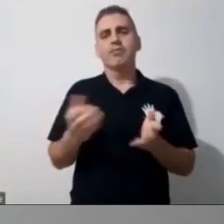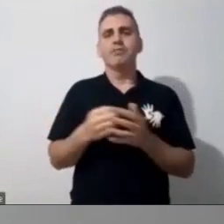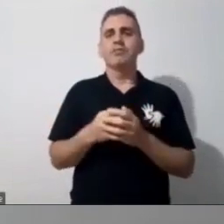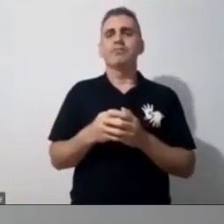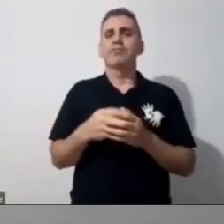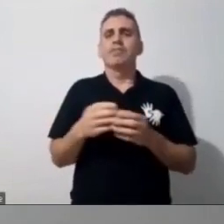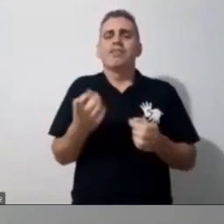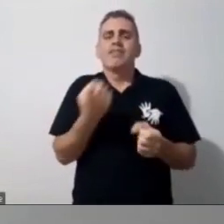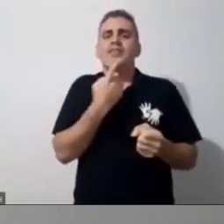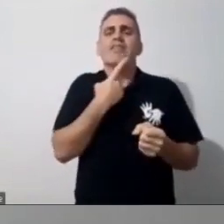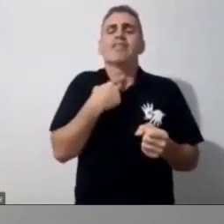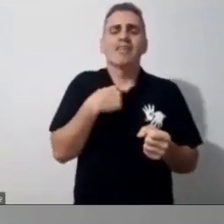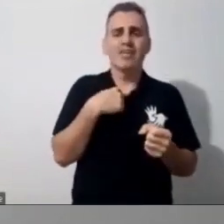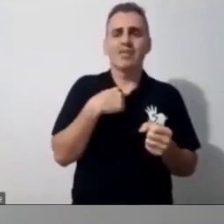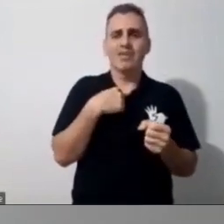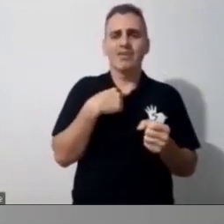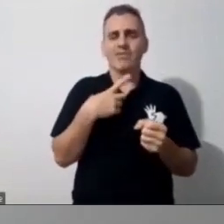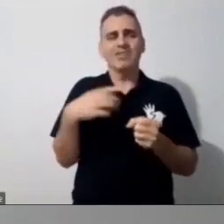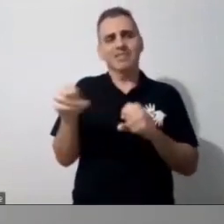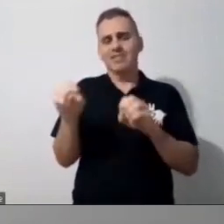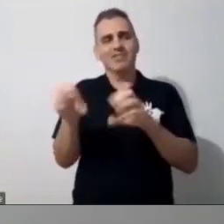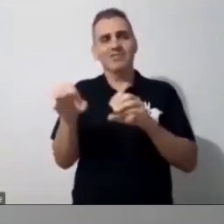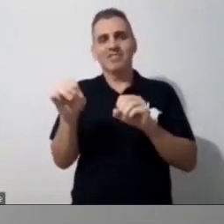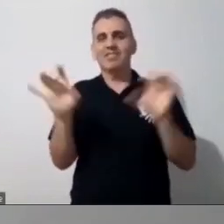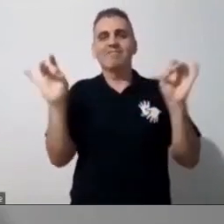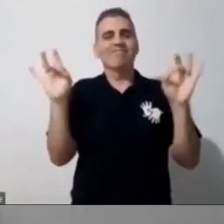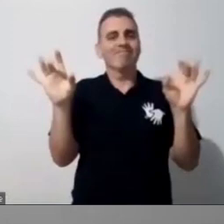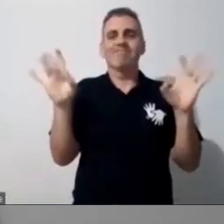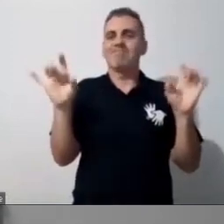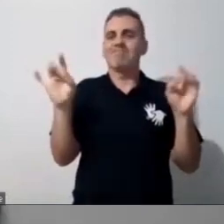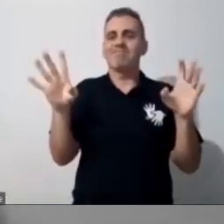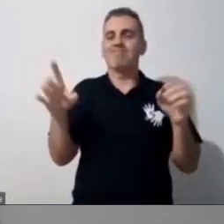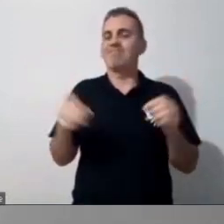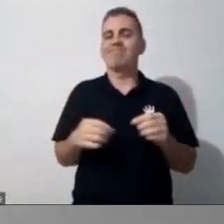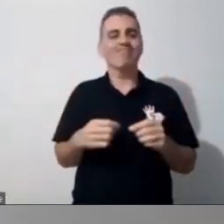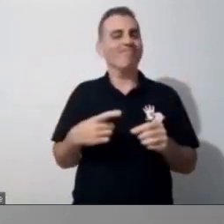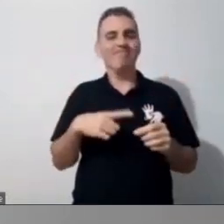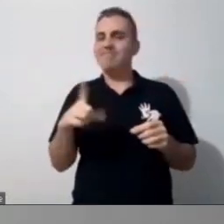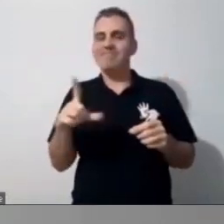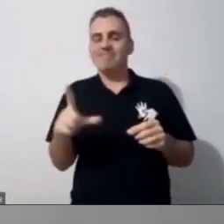gosta da educação especial, é, não adianta, não se aposenta nunca.